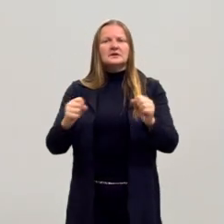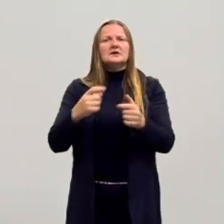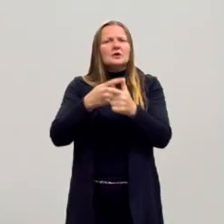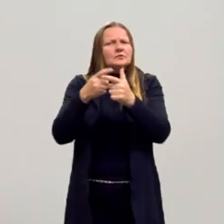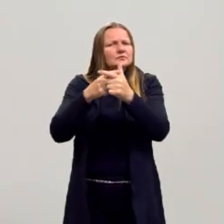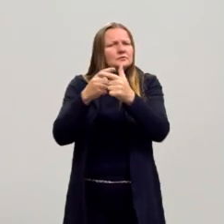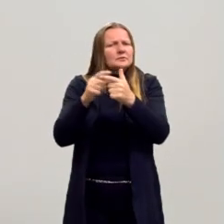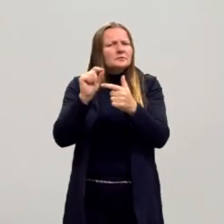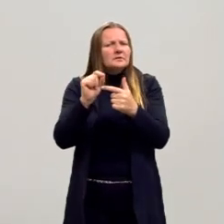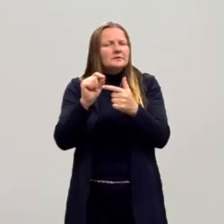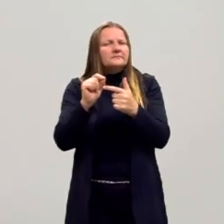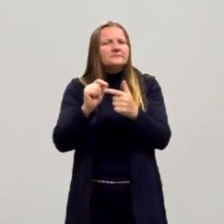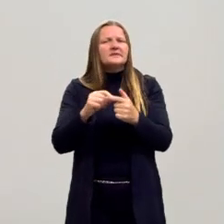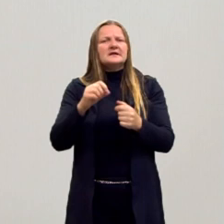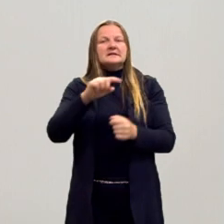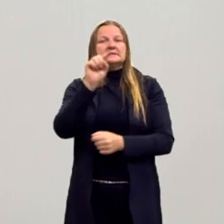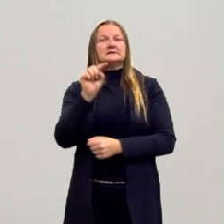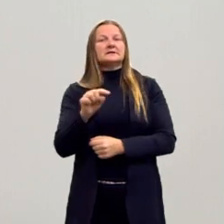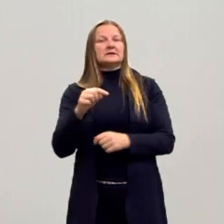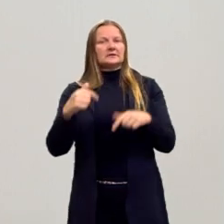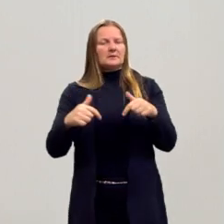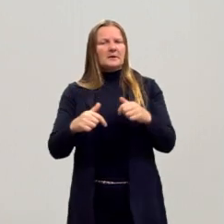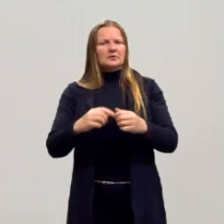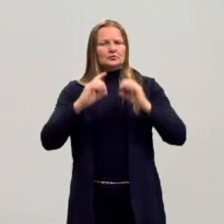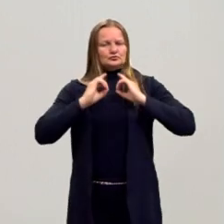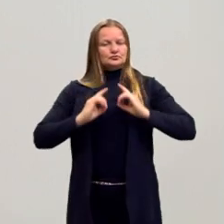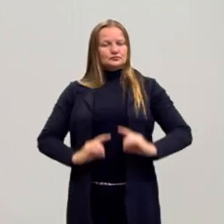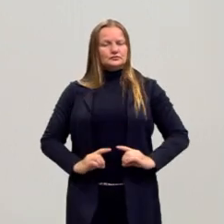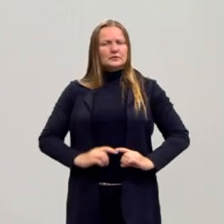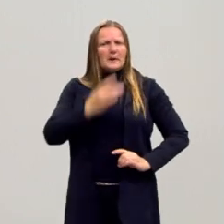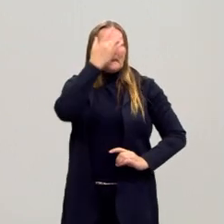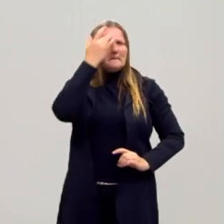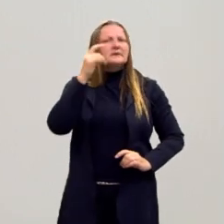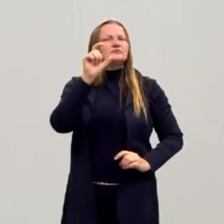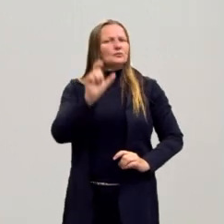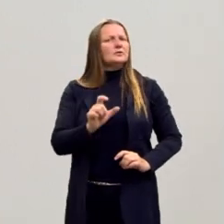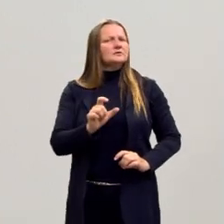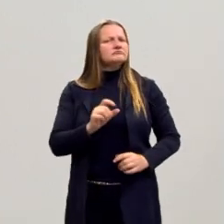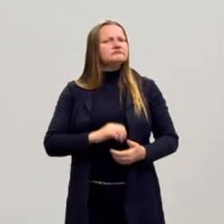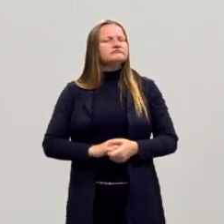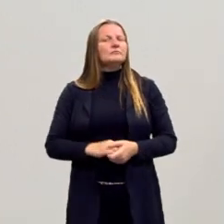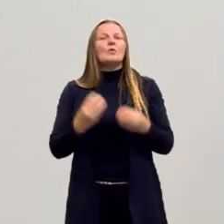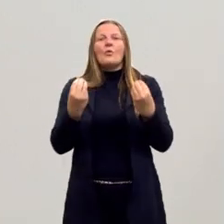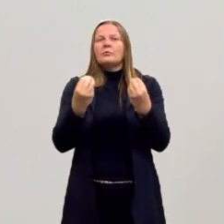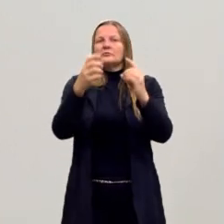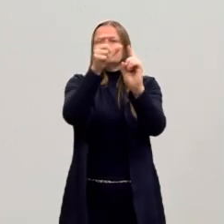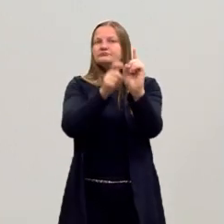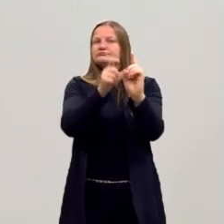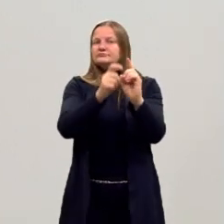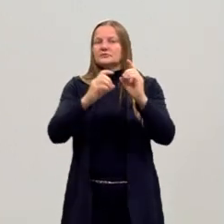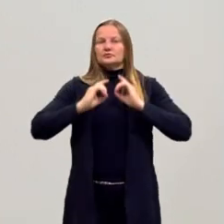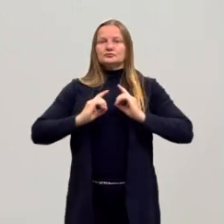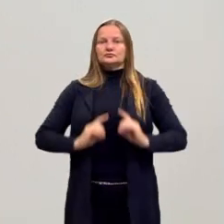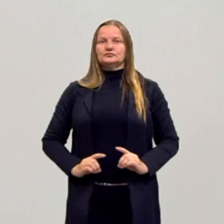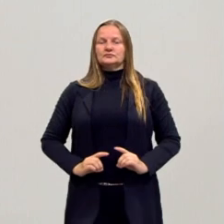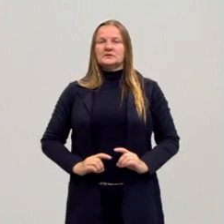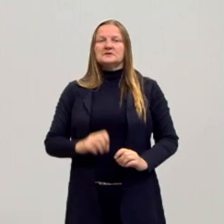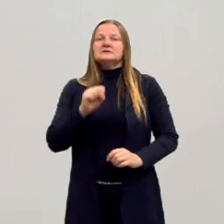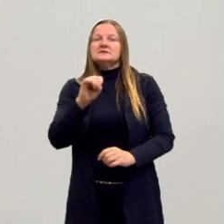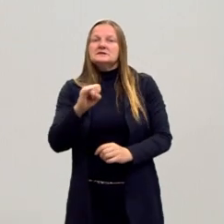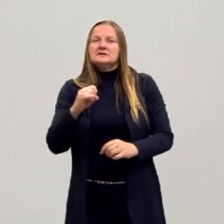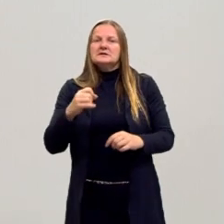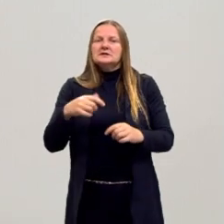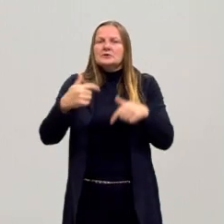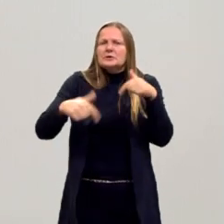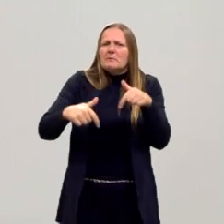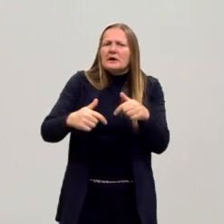problema, será que o trabalho dignifica a pessoa? E a gente vai ver que o trabalho só vai dignificar o